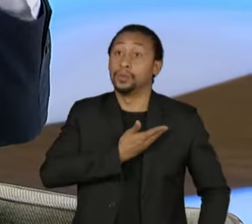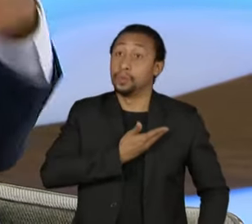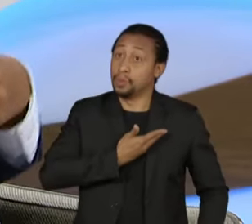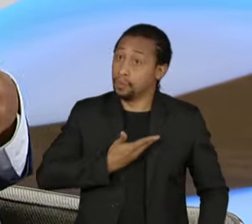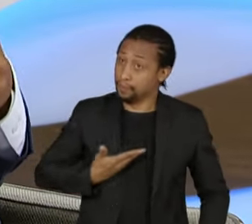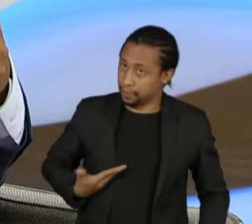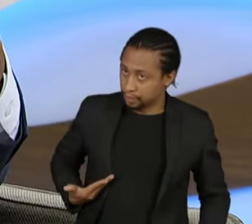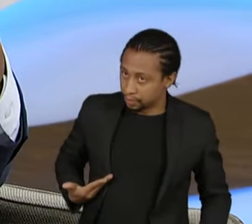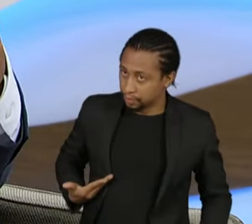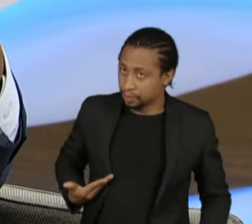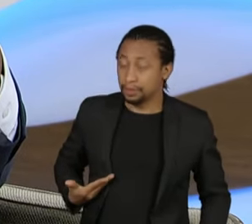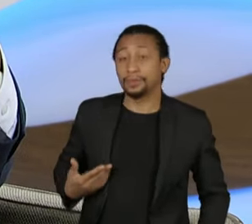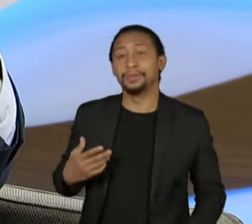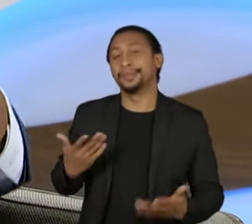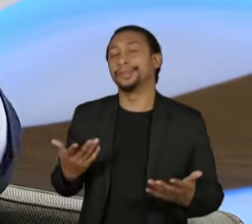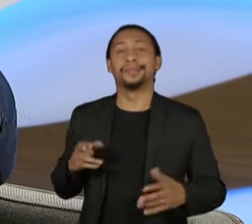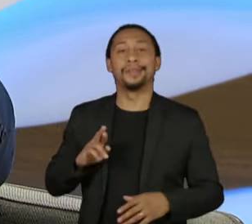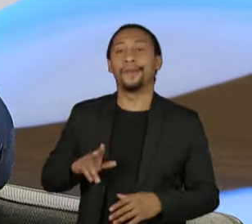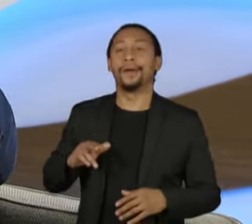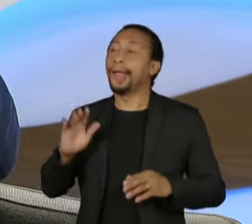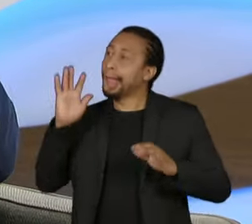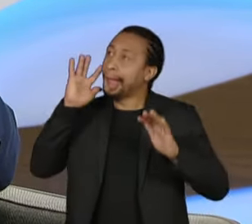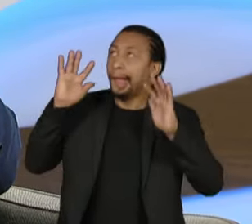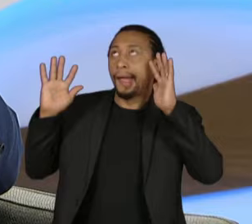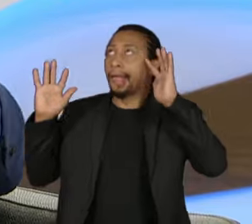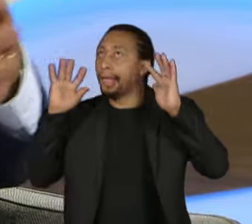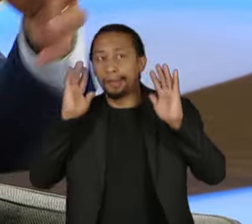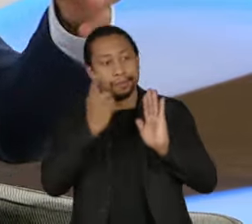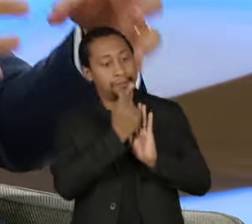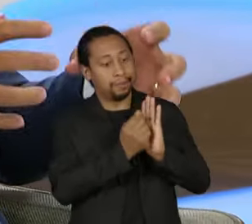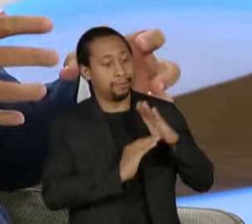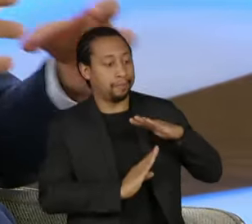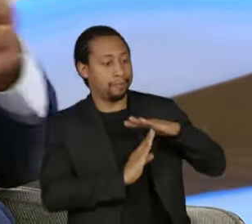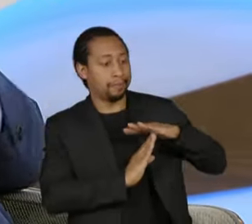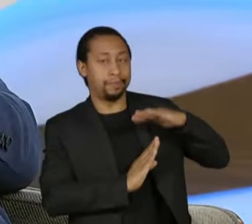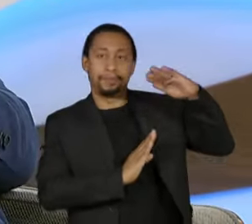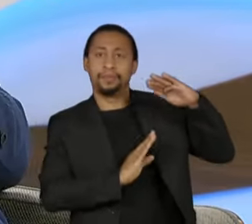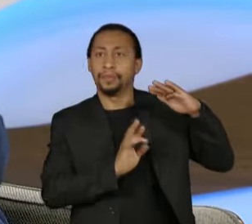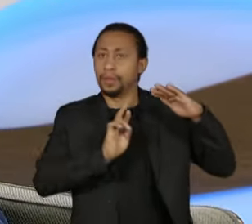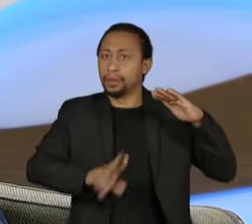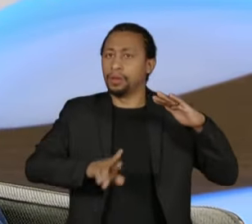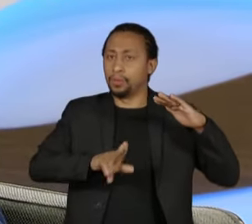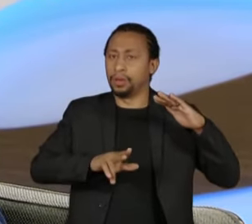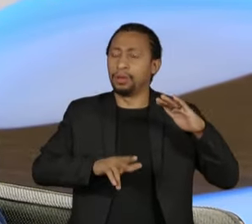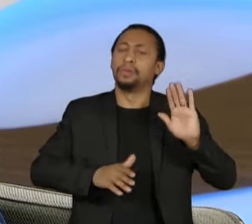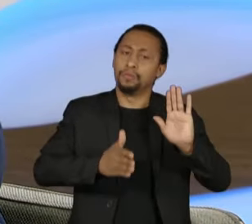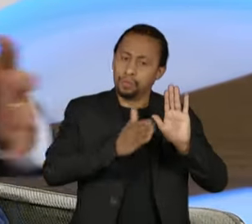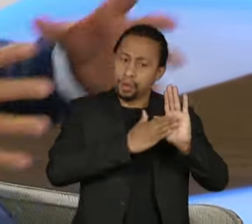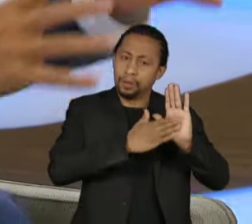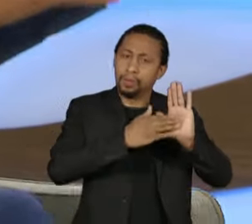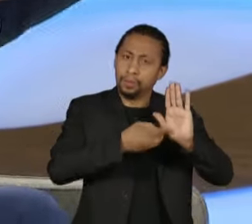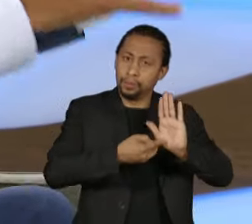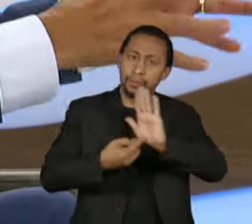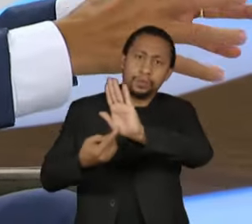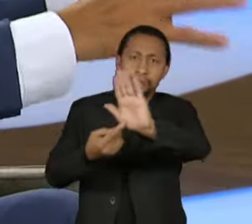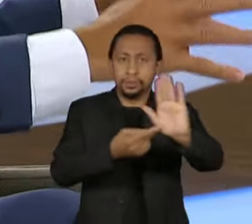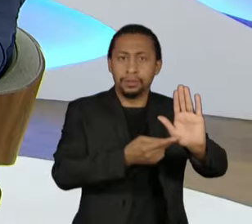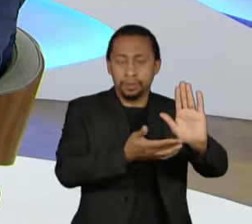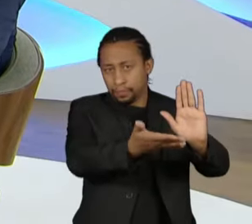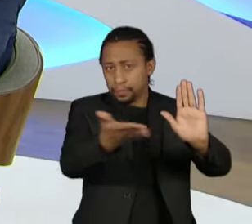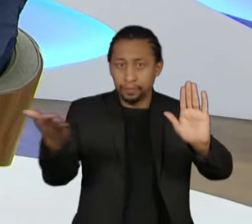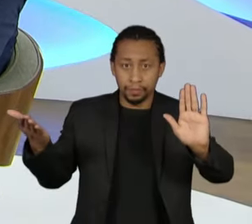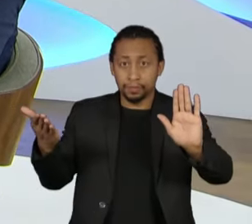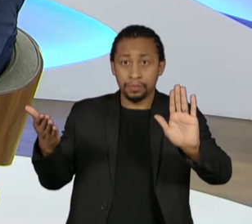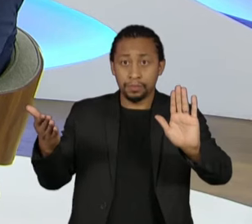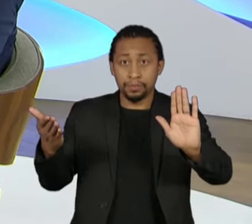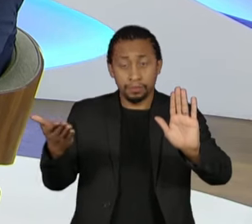faz um teto de faz de conta. Tem um governo que vai fazer a apresentação para o país de um plano, além dessas medidas. Isso aqui